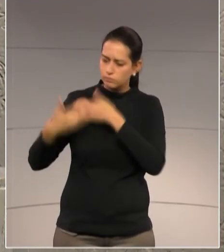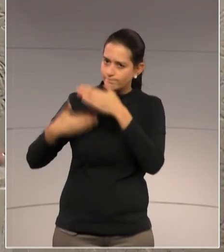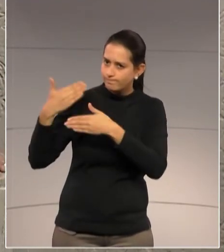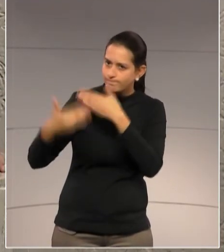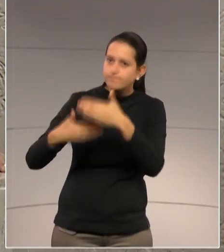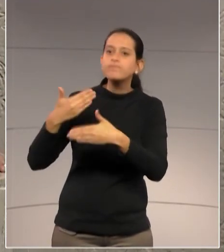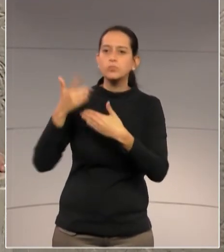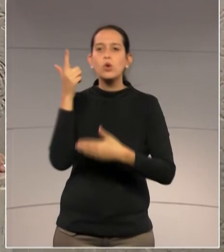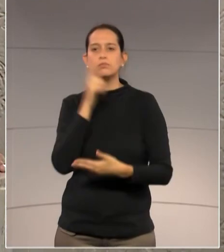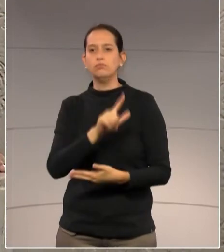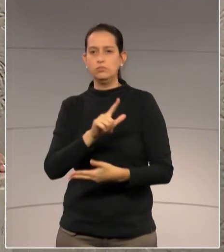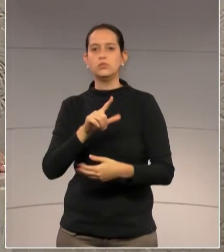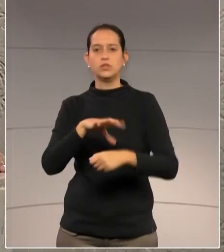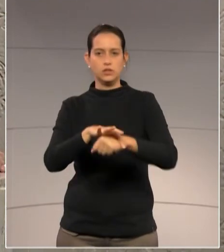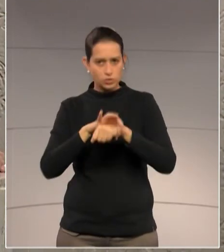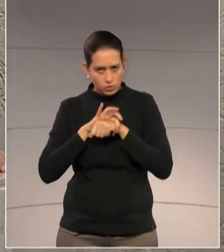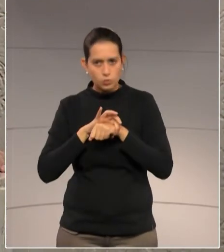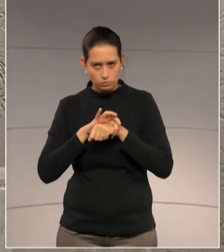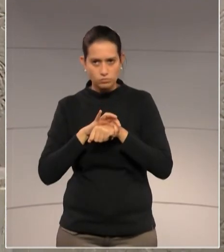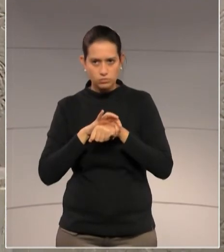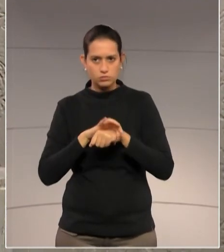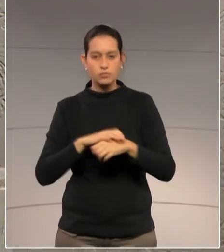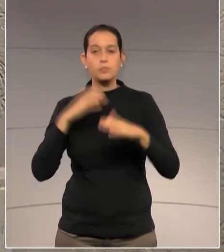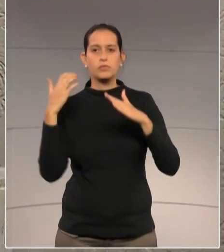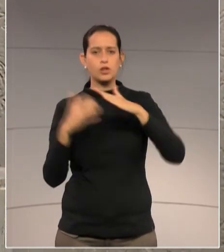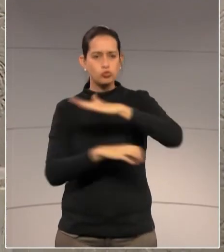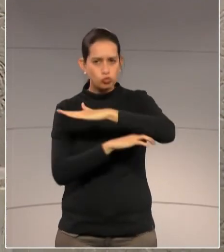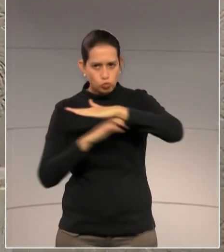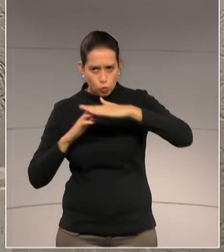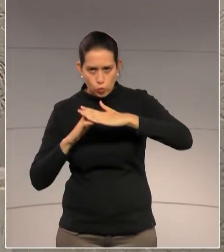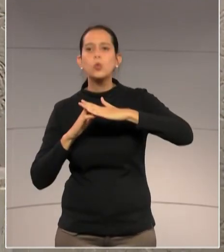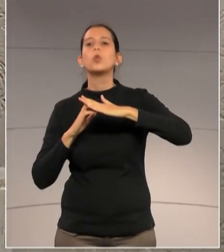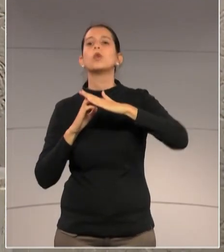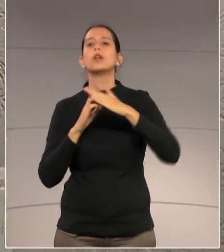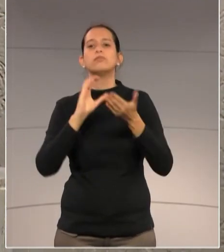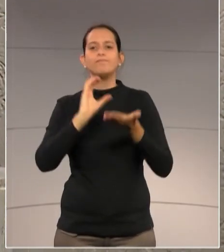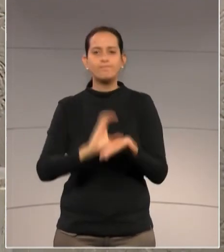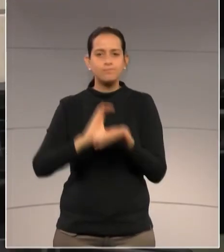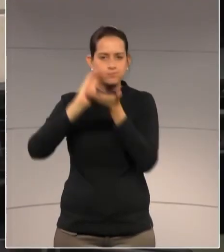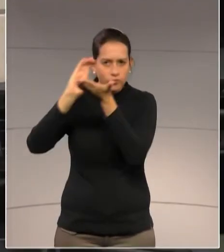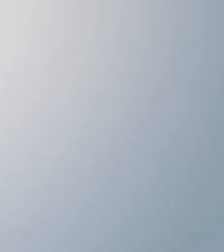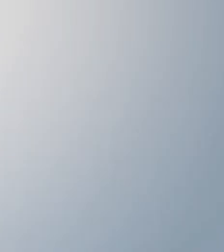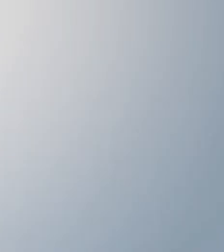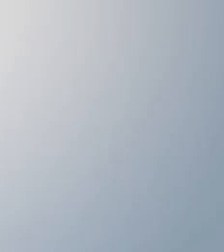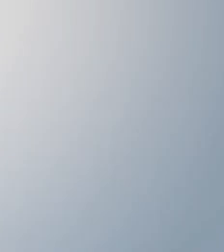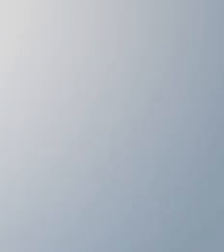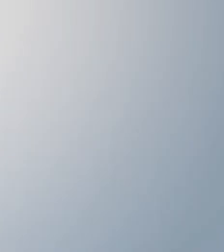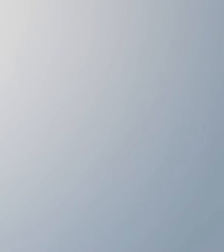de infraestrutura e possa voltar a trazer muitos empregos e gerar renda ao nosso Estado. Por isso, presidente, obrigado.